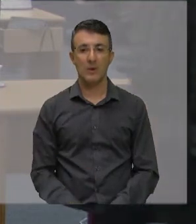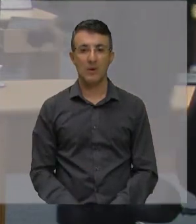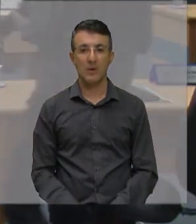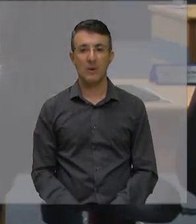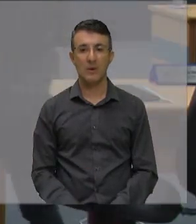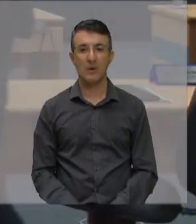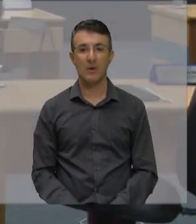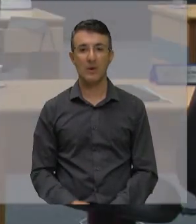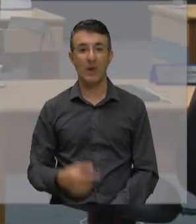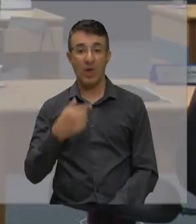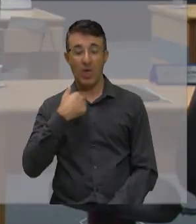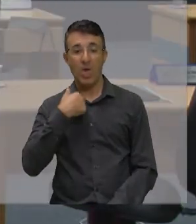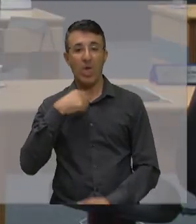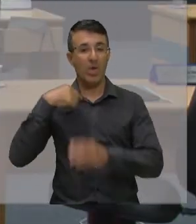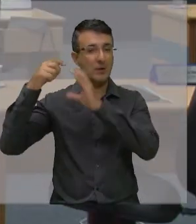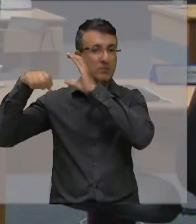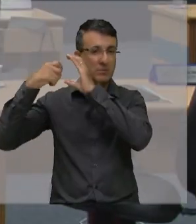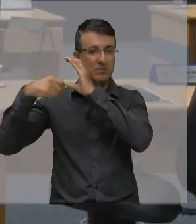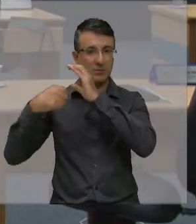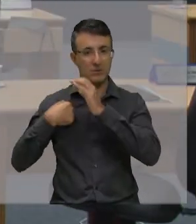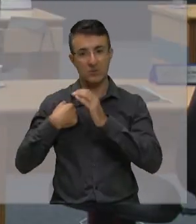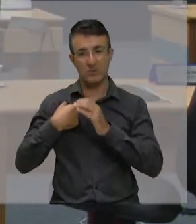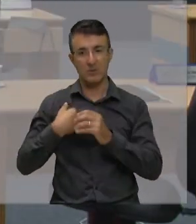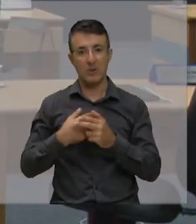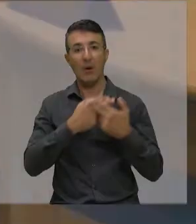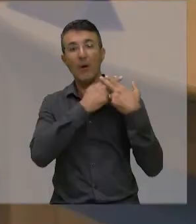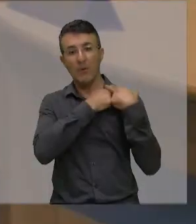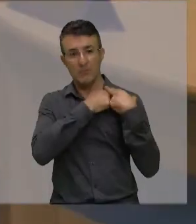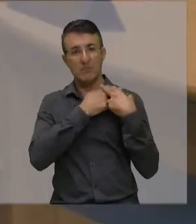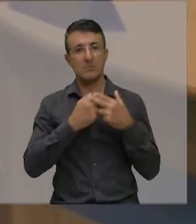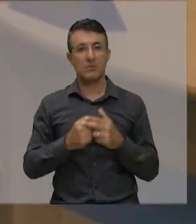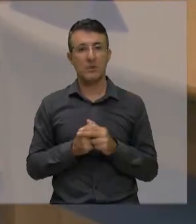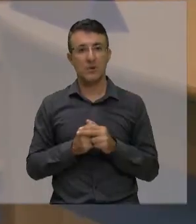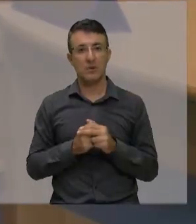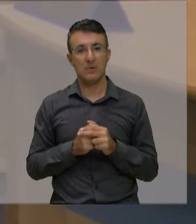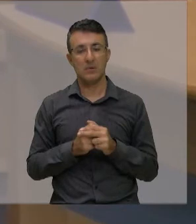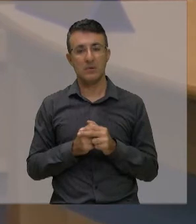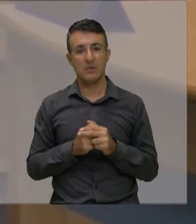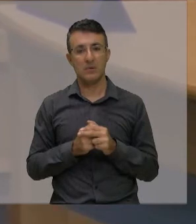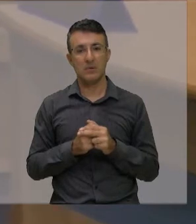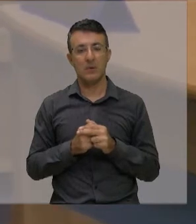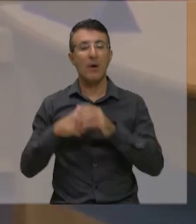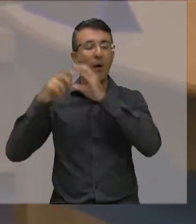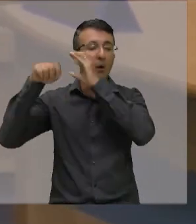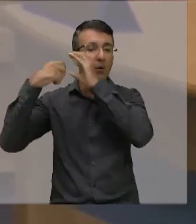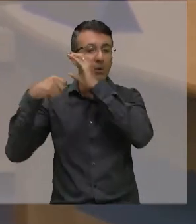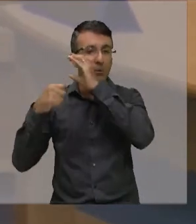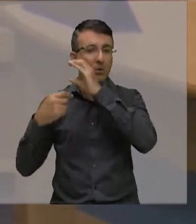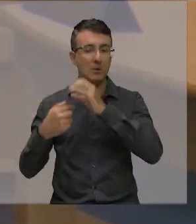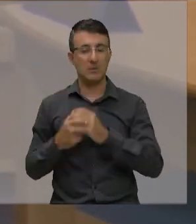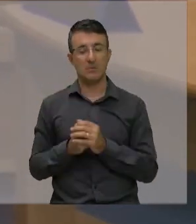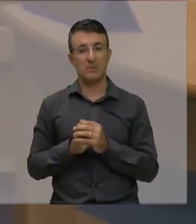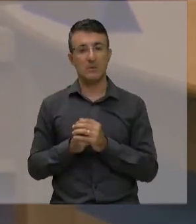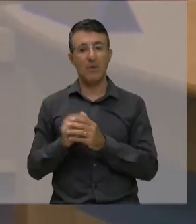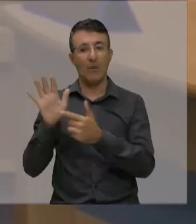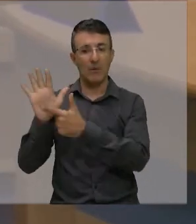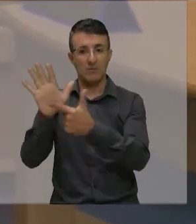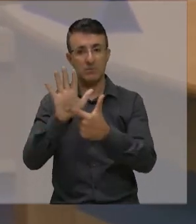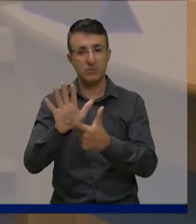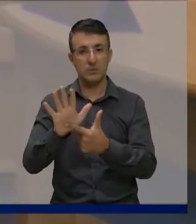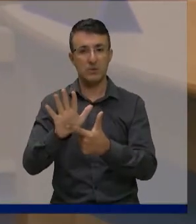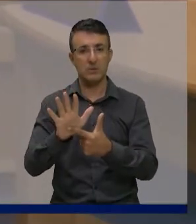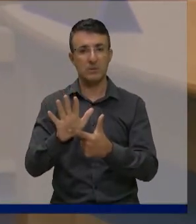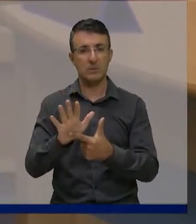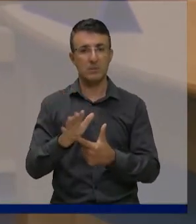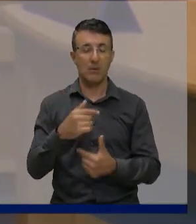fiz o vídeo falar para o vereador que o vídeo ele é bem explícito uma prerrogativa do vereador aliás o vereador não